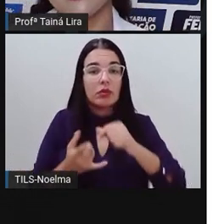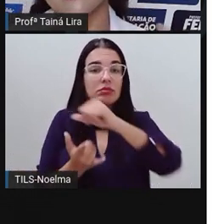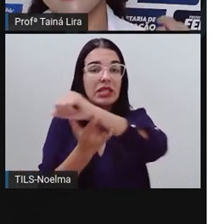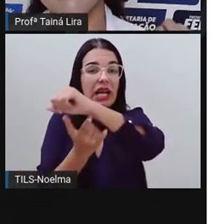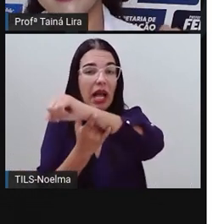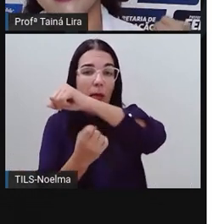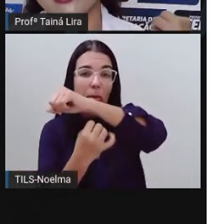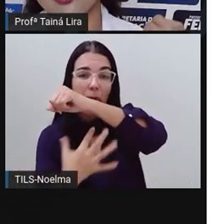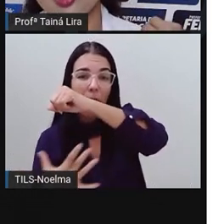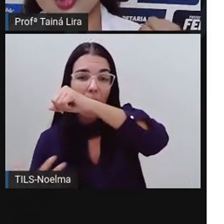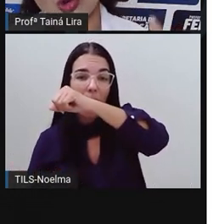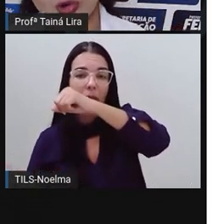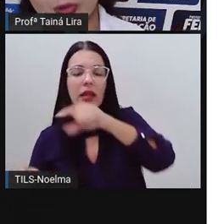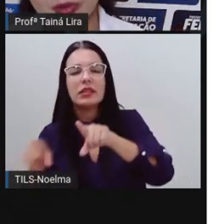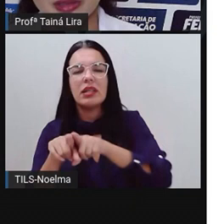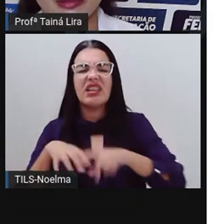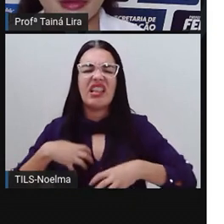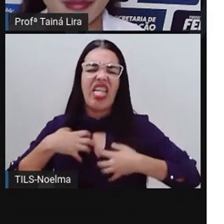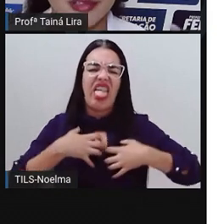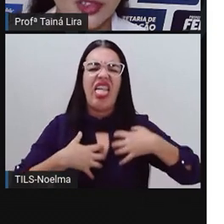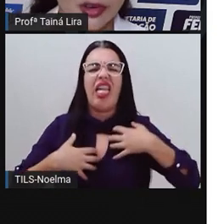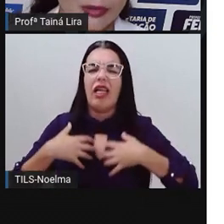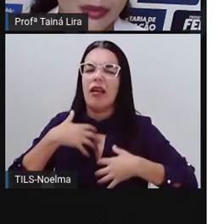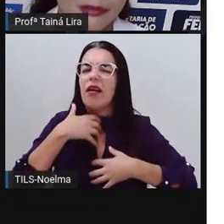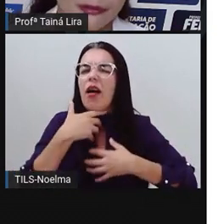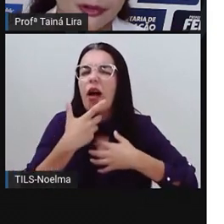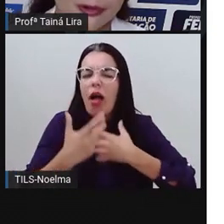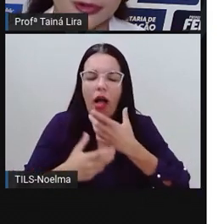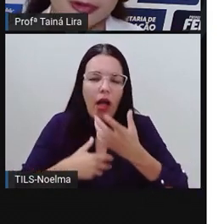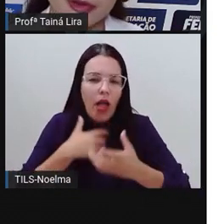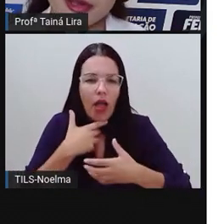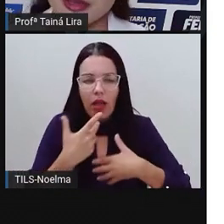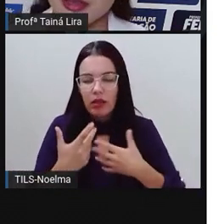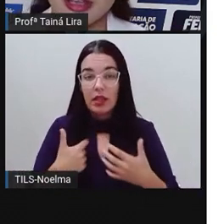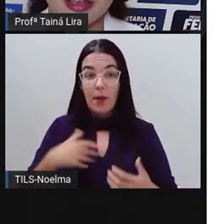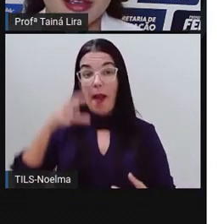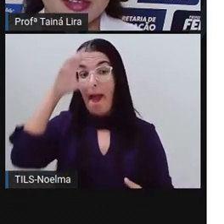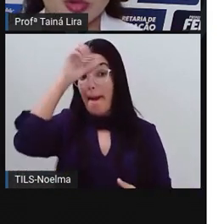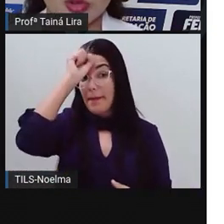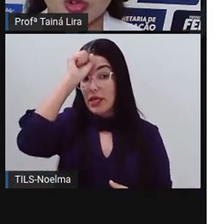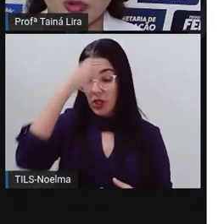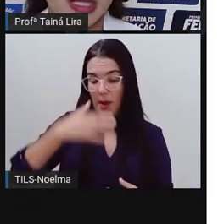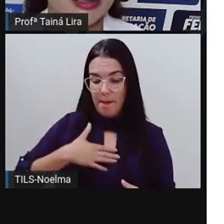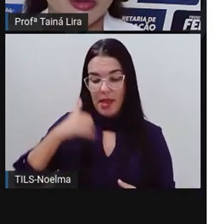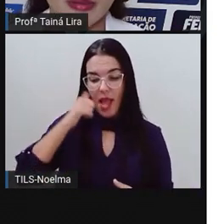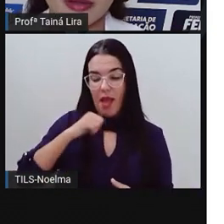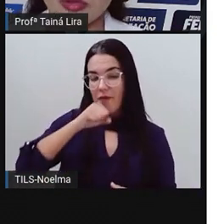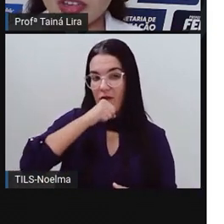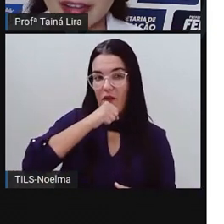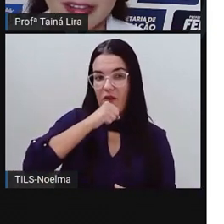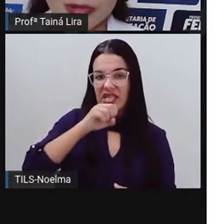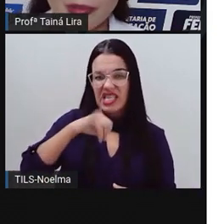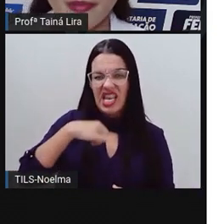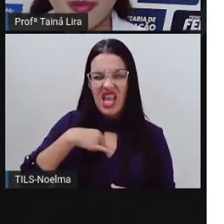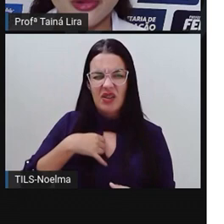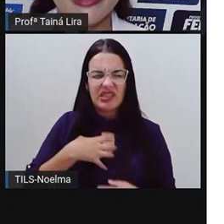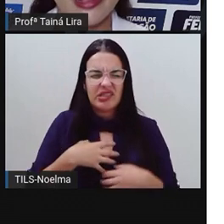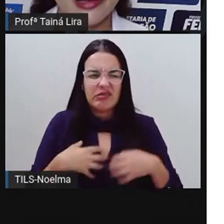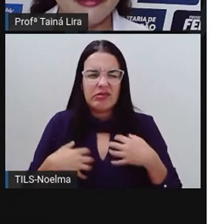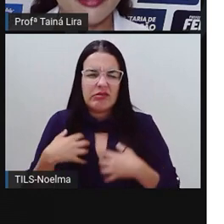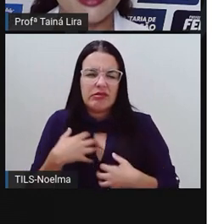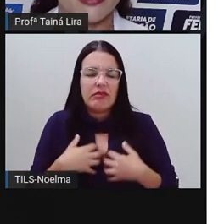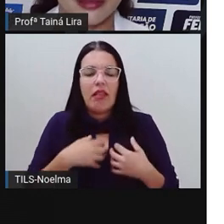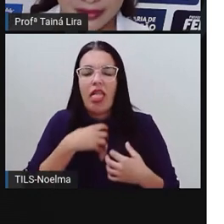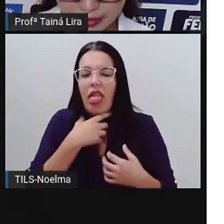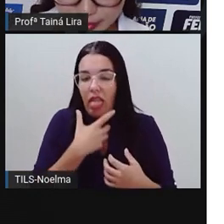Diarreia e também enjoo. Então, eu aprendi aí com minha avó, quando eu tô enjoada, é tomar aí um chazinho de boldo que